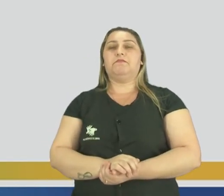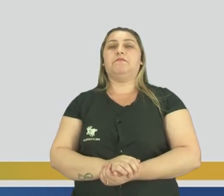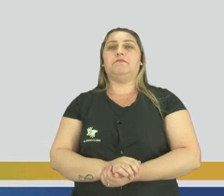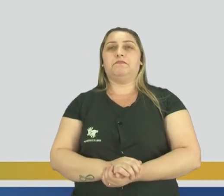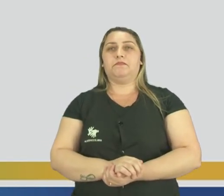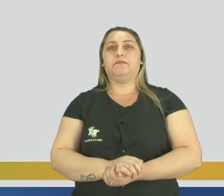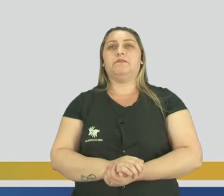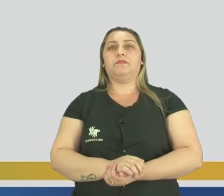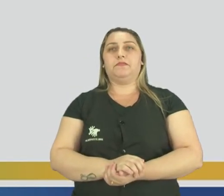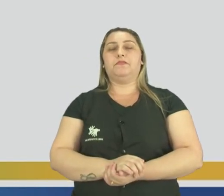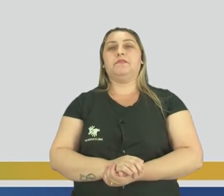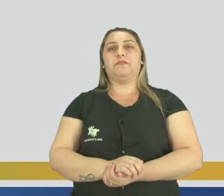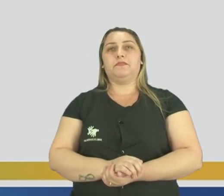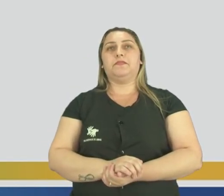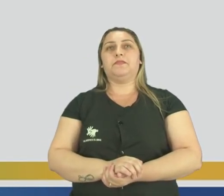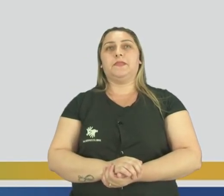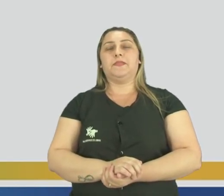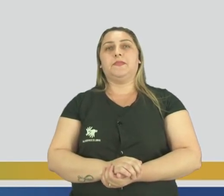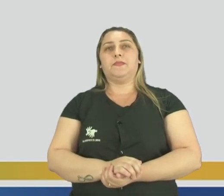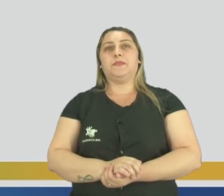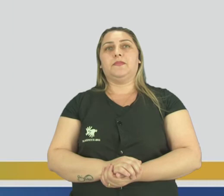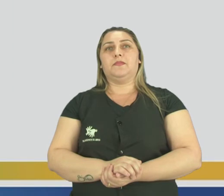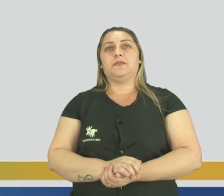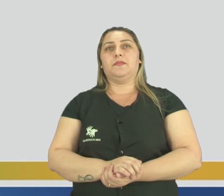Lacerda, ok?